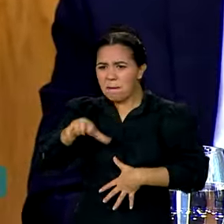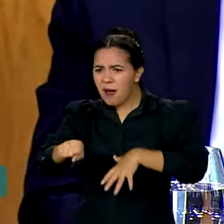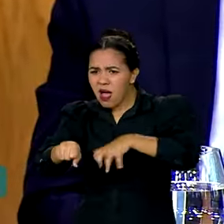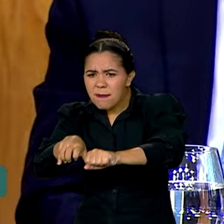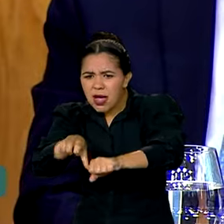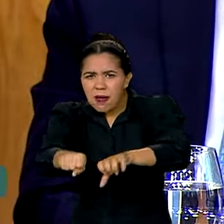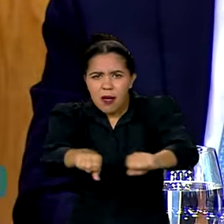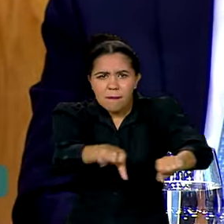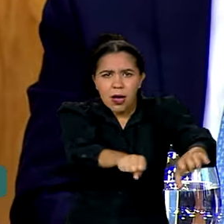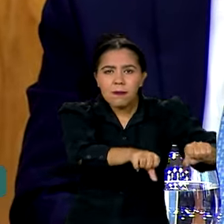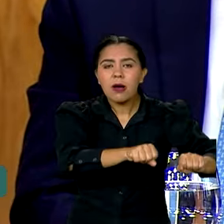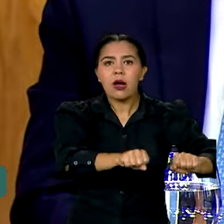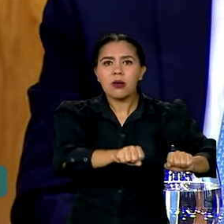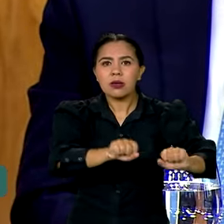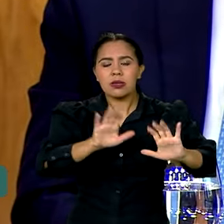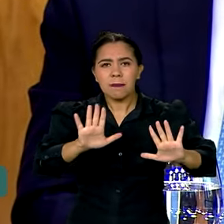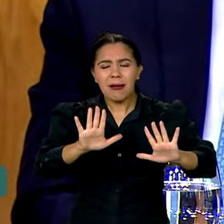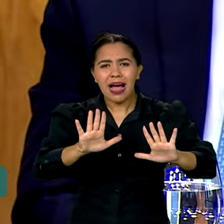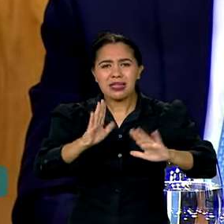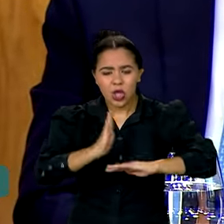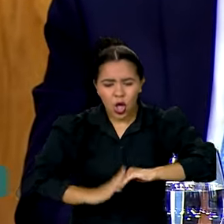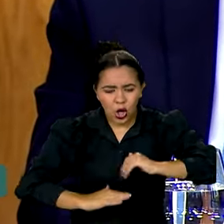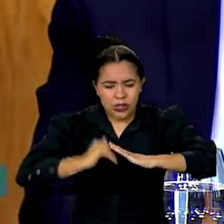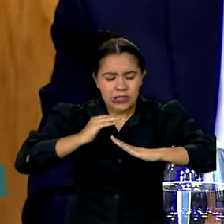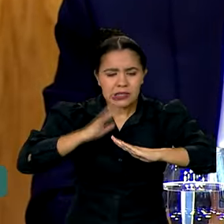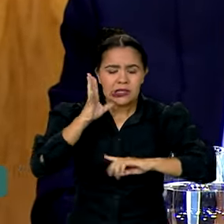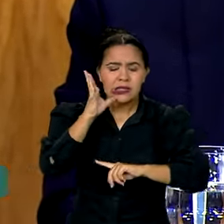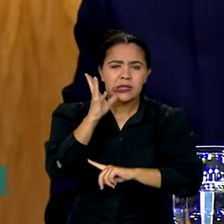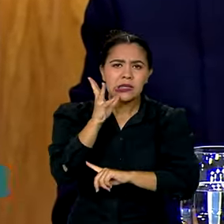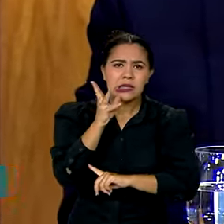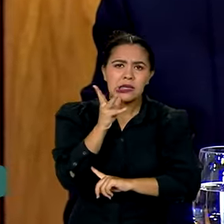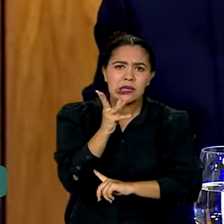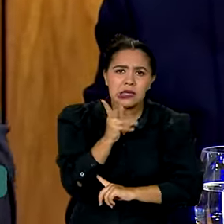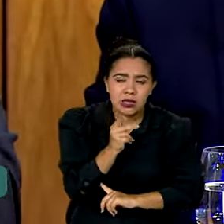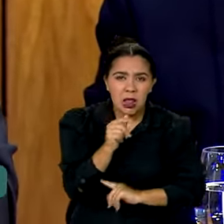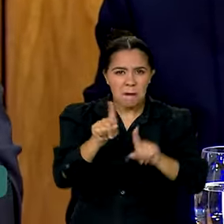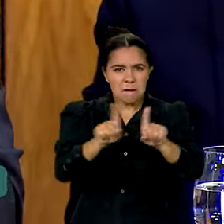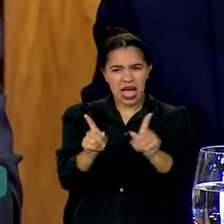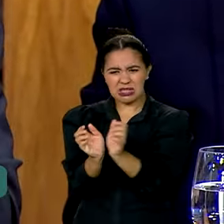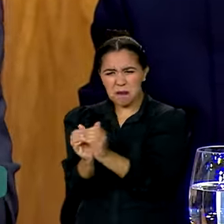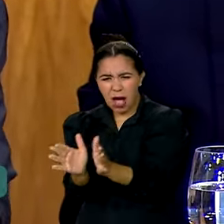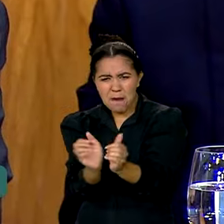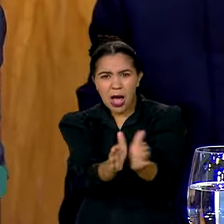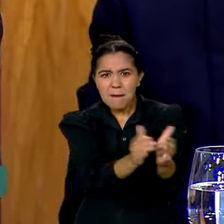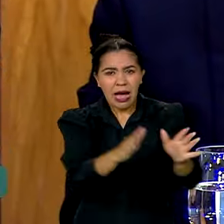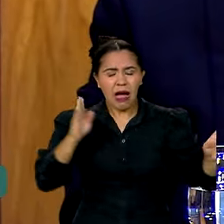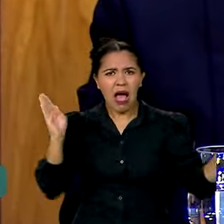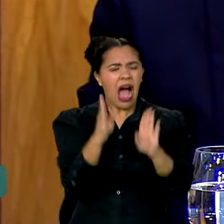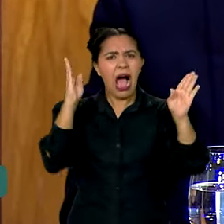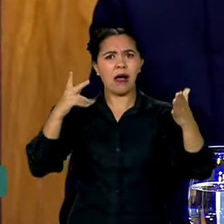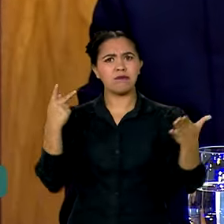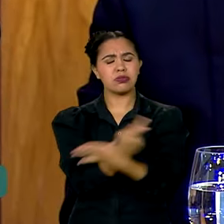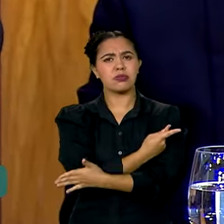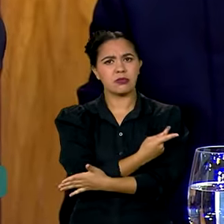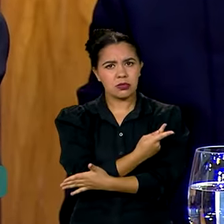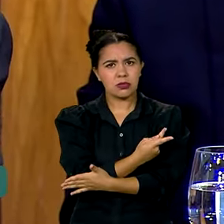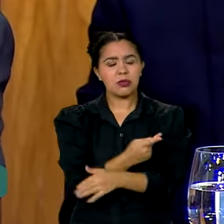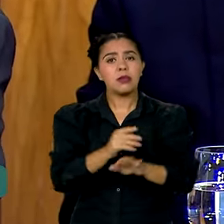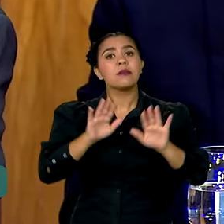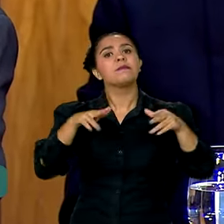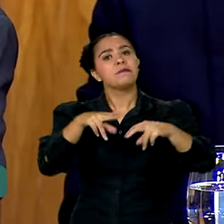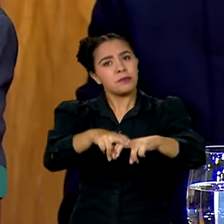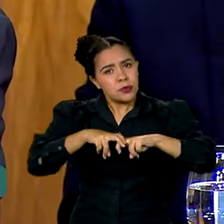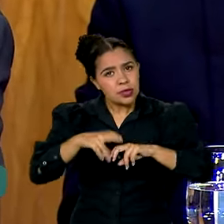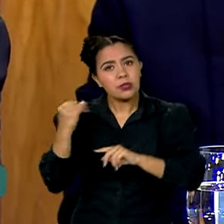construir demora muito. E tudo o que é para destruir acontece rapidamente. Então, é